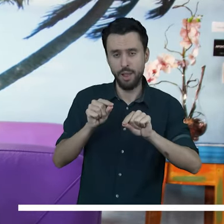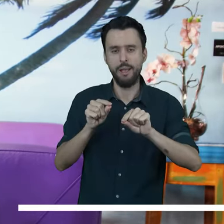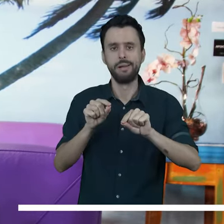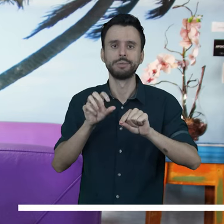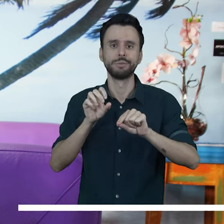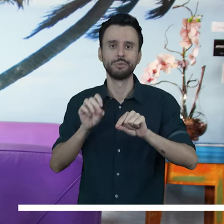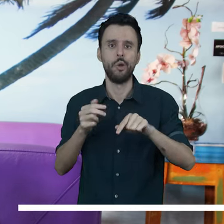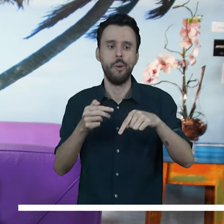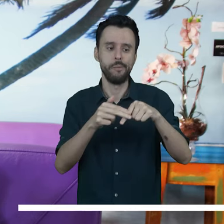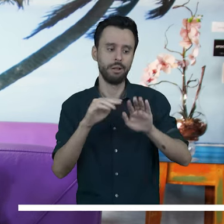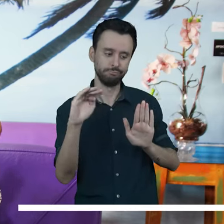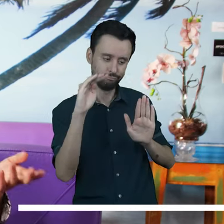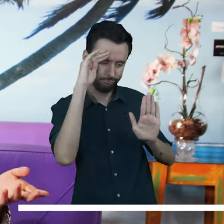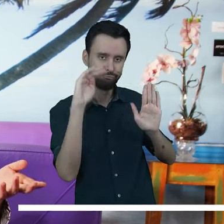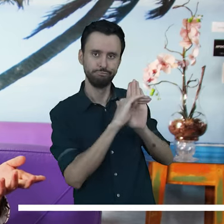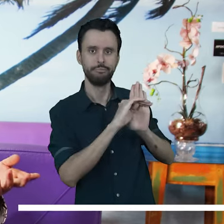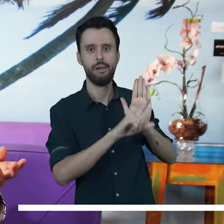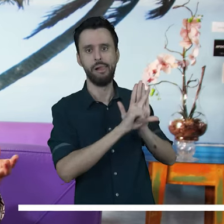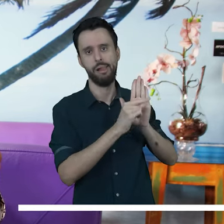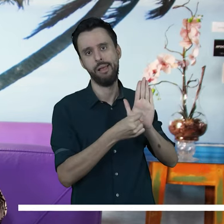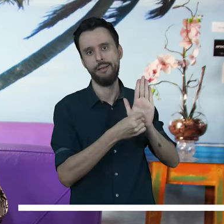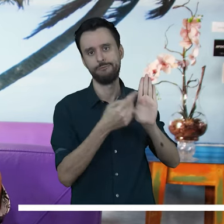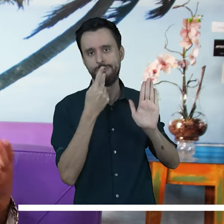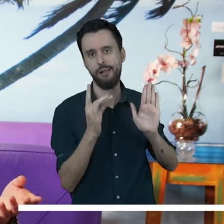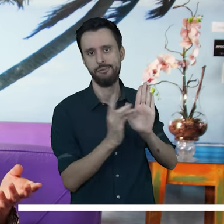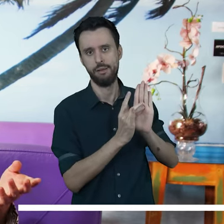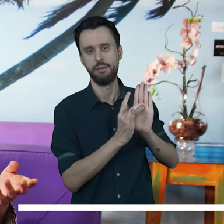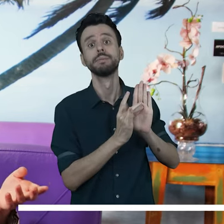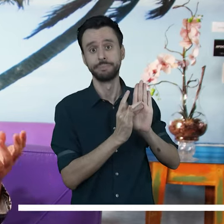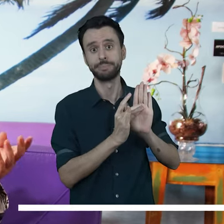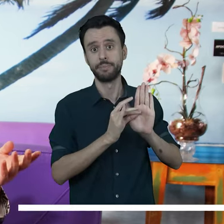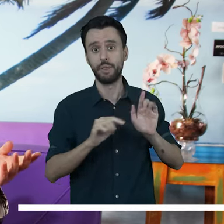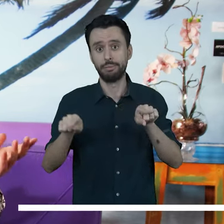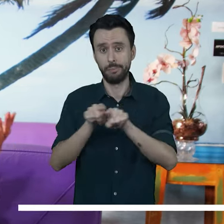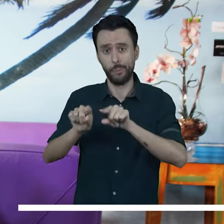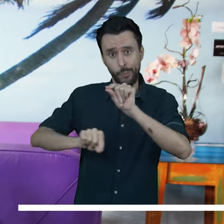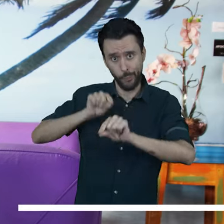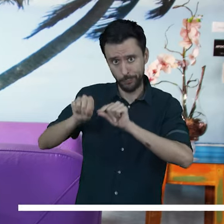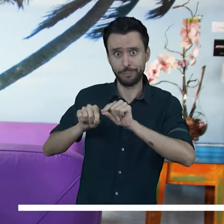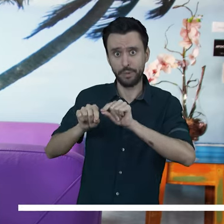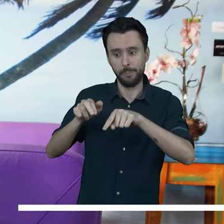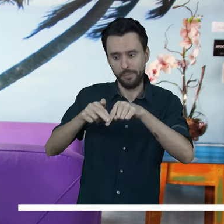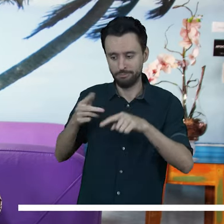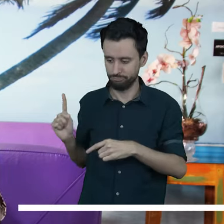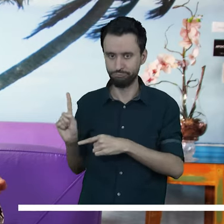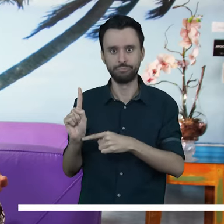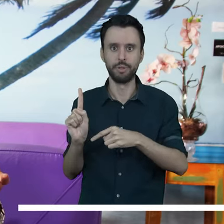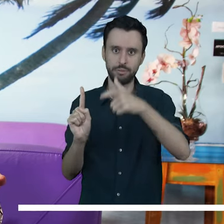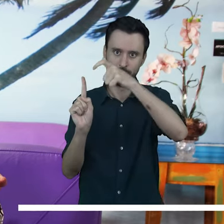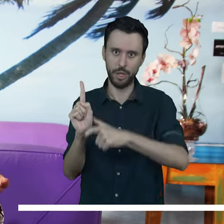não só por uma iniciativa legal do que a legislação prevê, mas também por uma iniciativa da própria